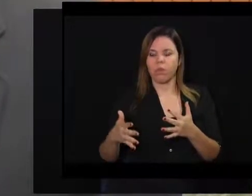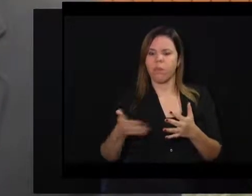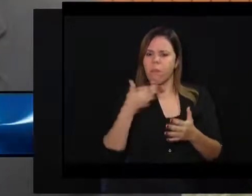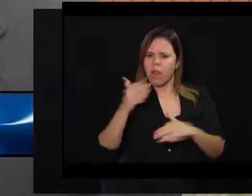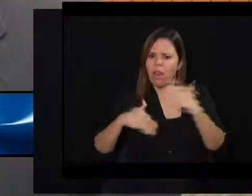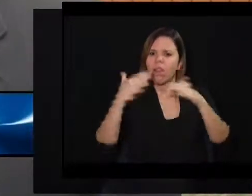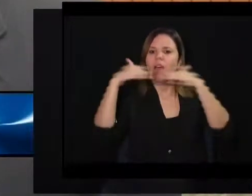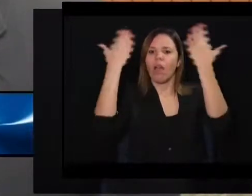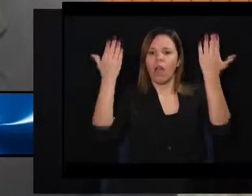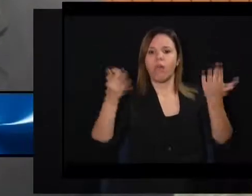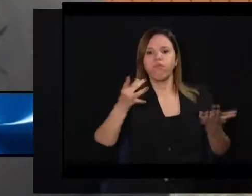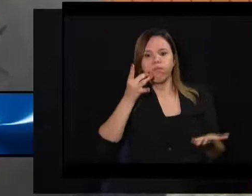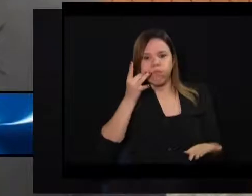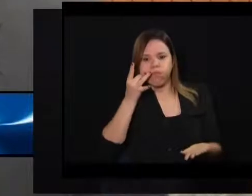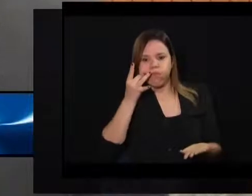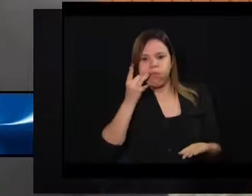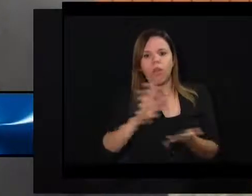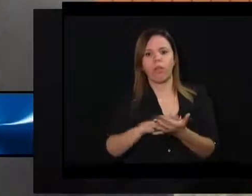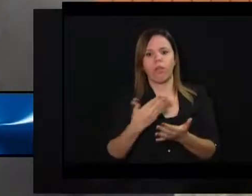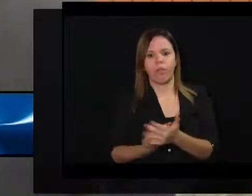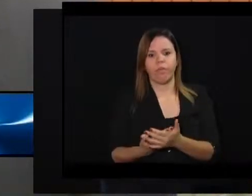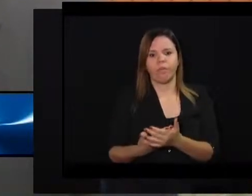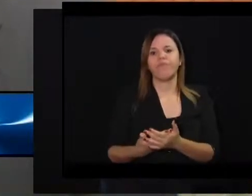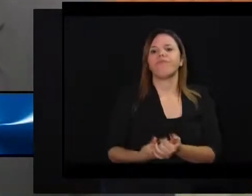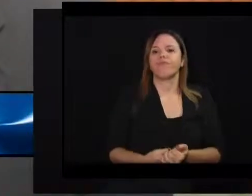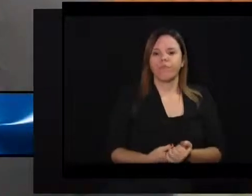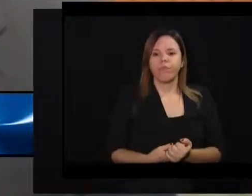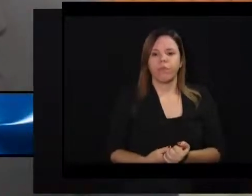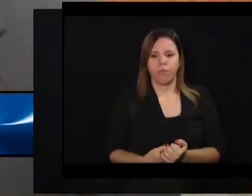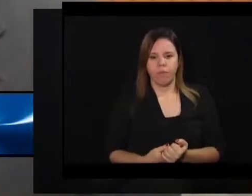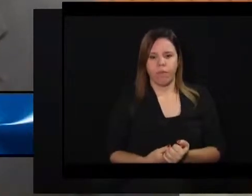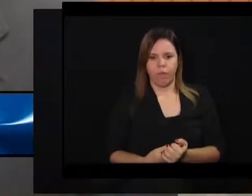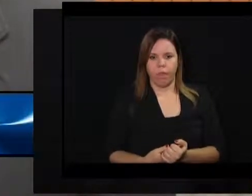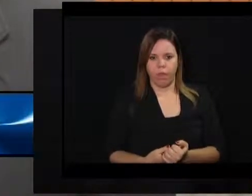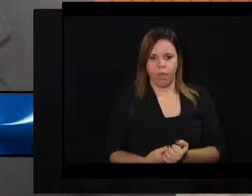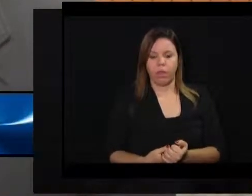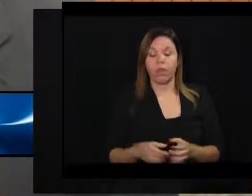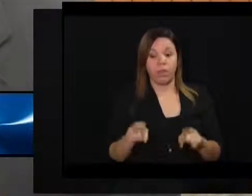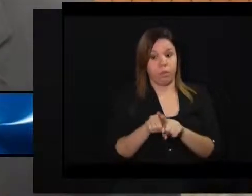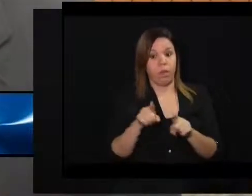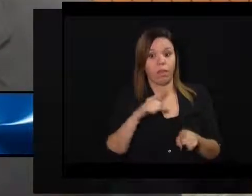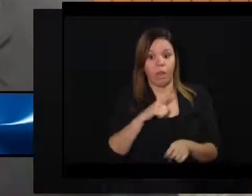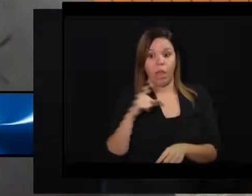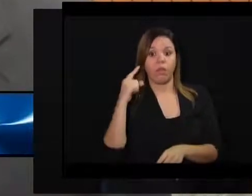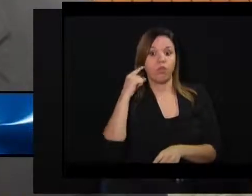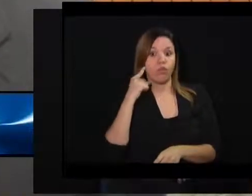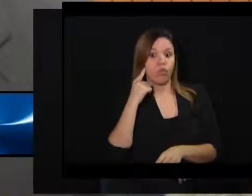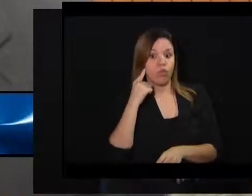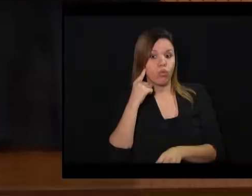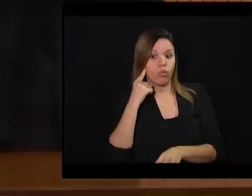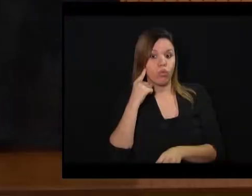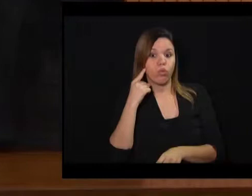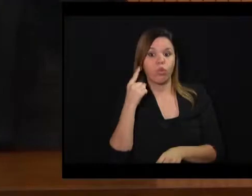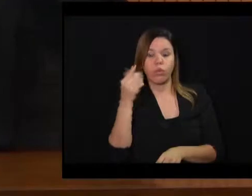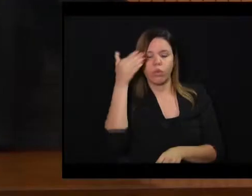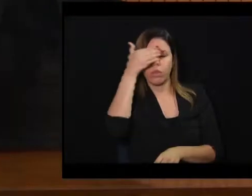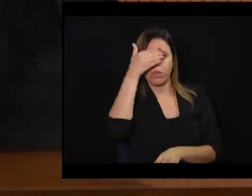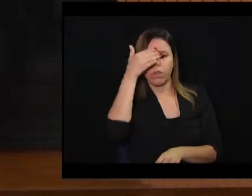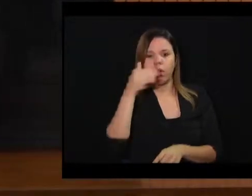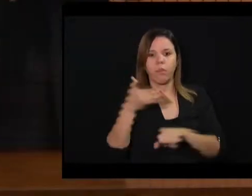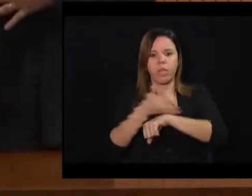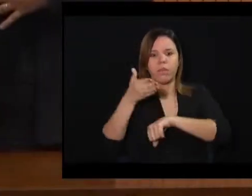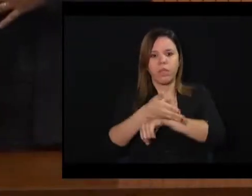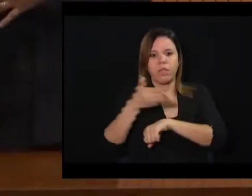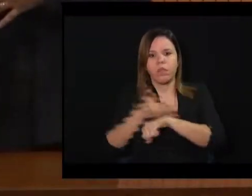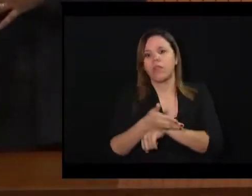a presença do intérprete. Por outro lado, veio a questão do surdo cego, a surdo cegueira. Participaram do